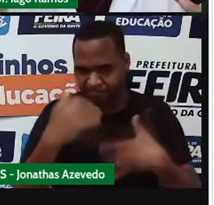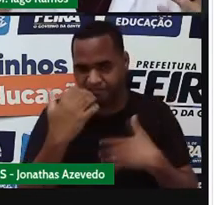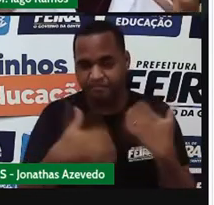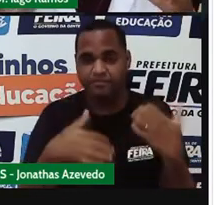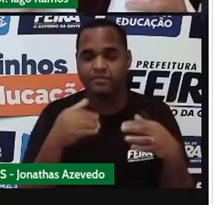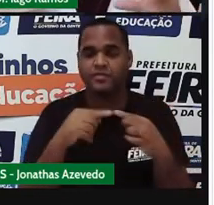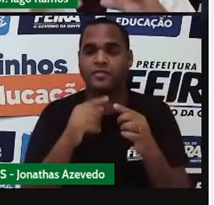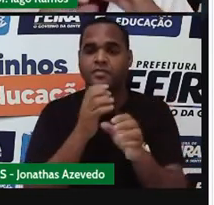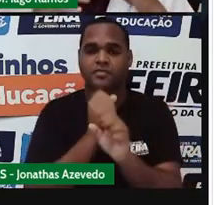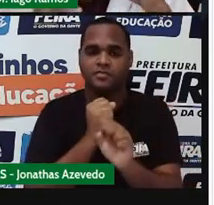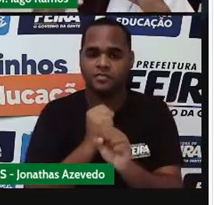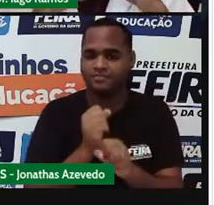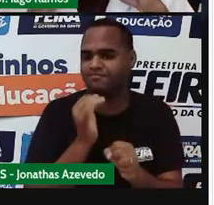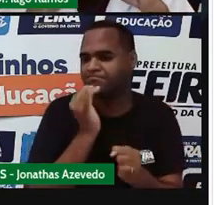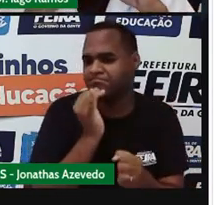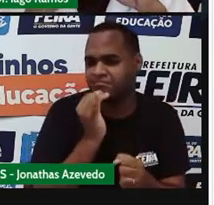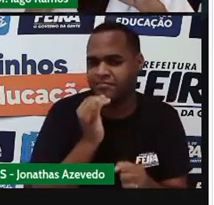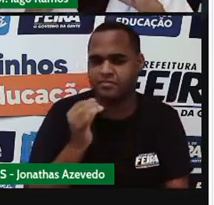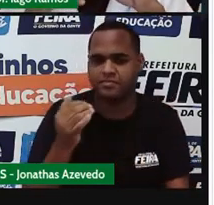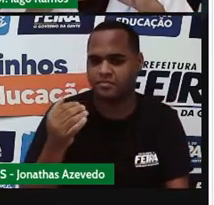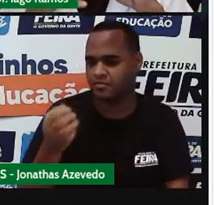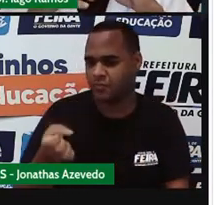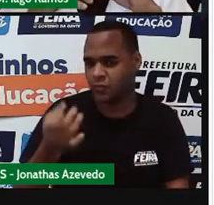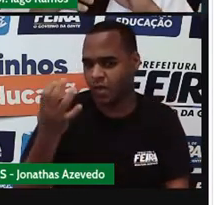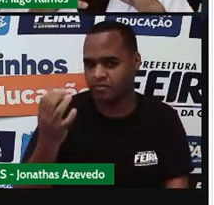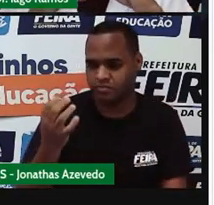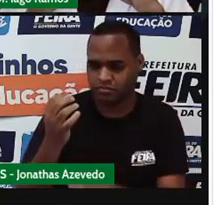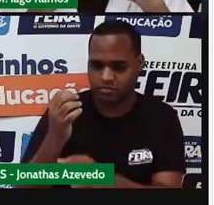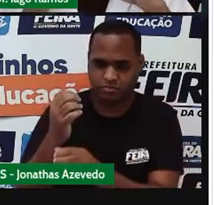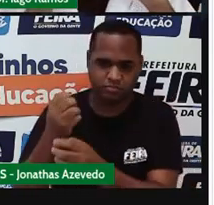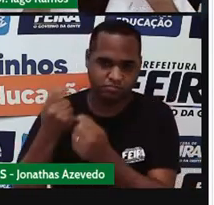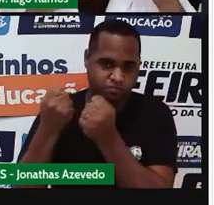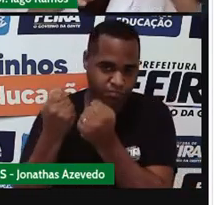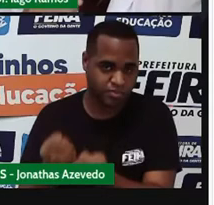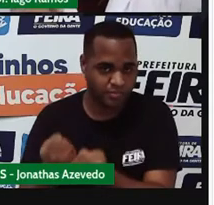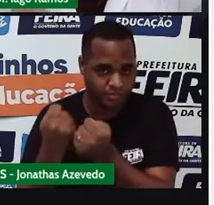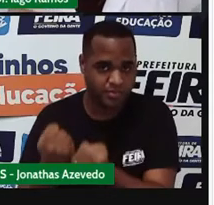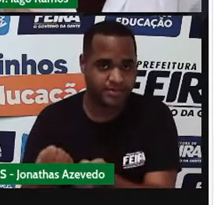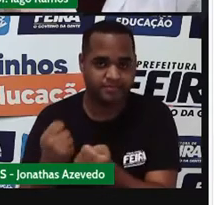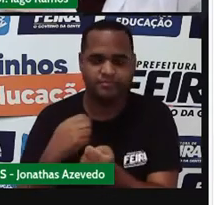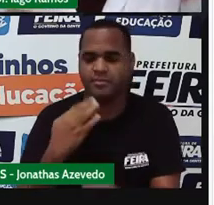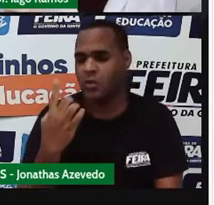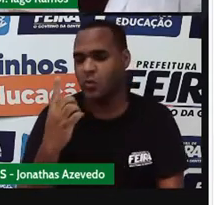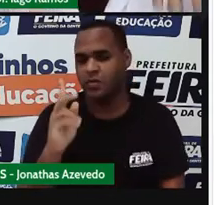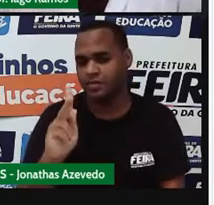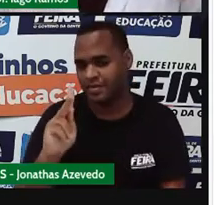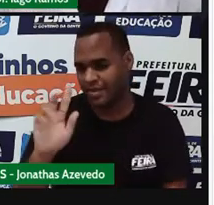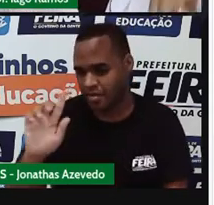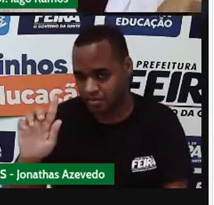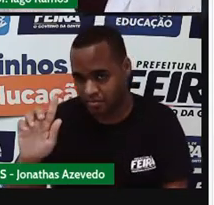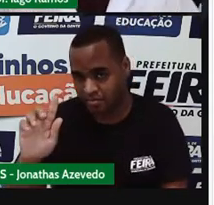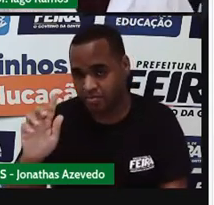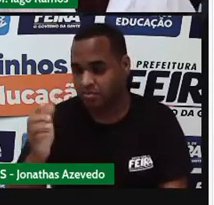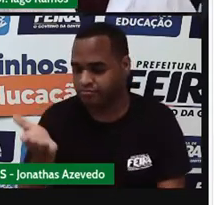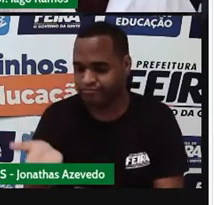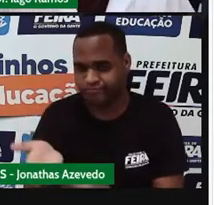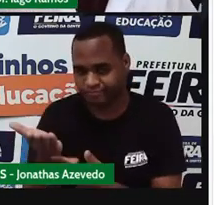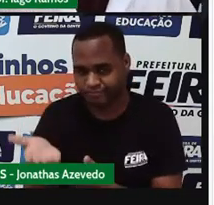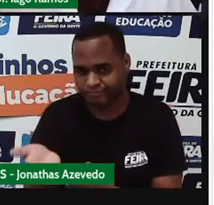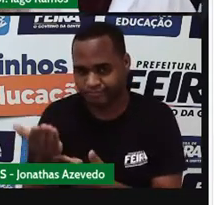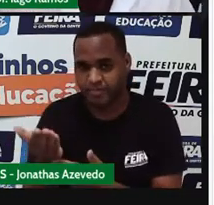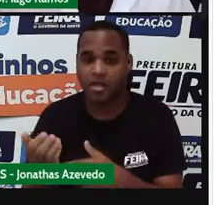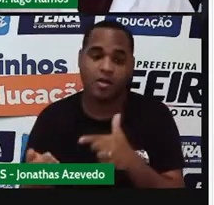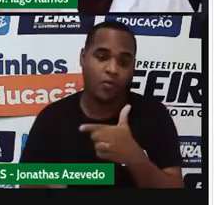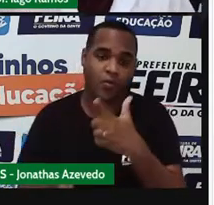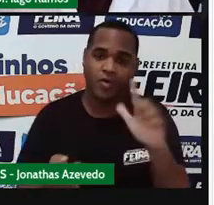em um prato a gente pega um pesozinho, né, um objetozinho com um quilo e bota em um prato. E